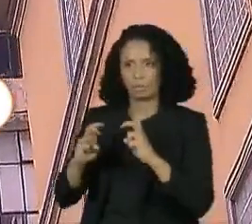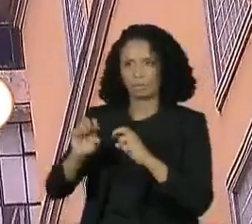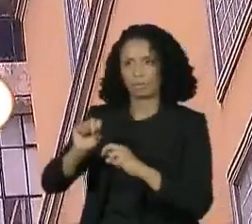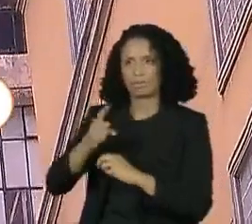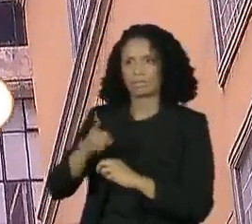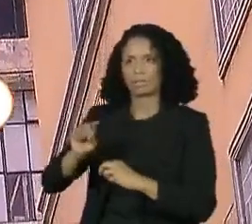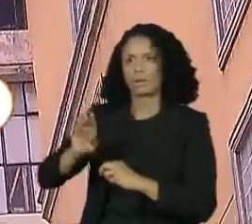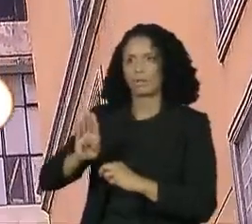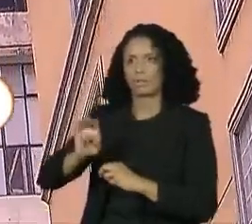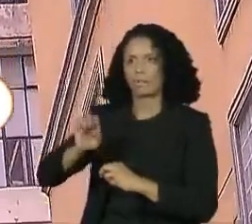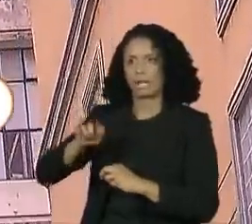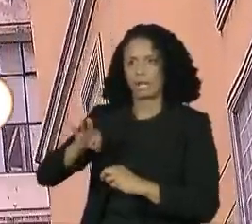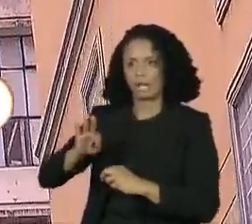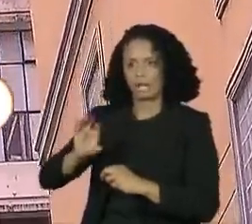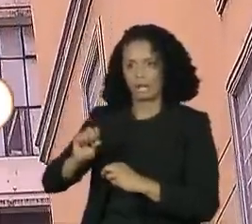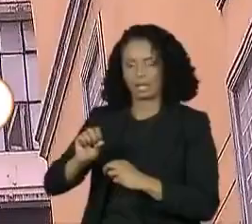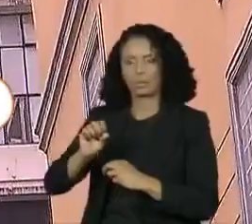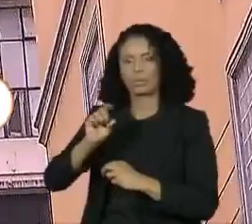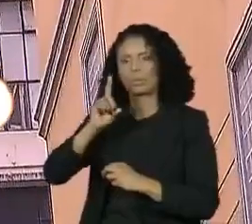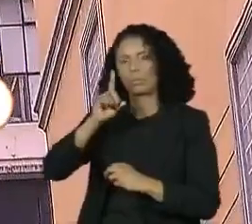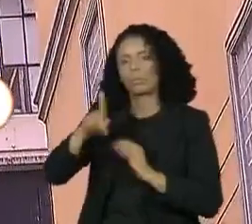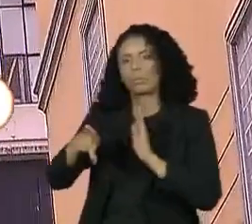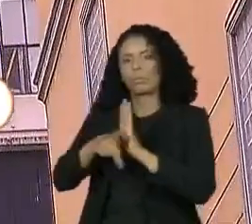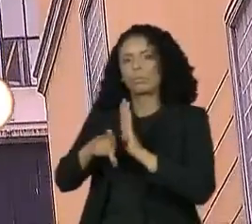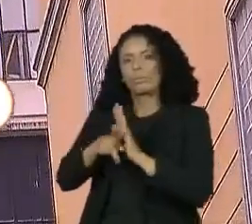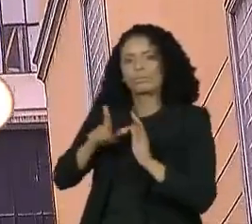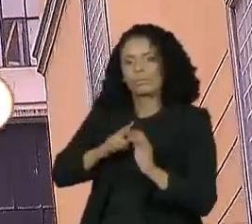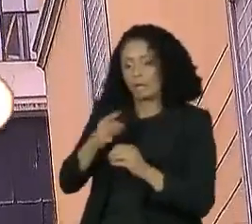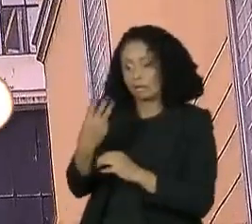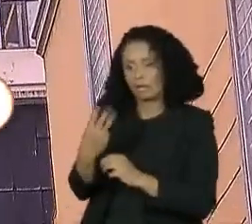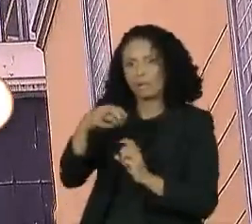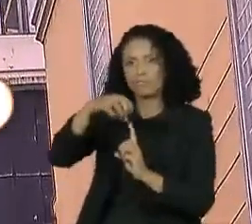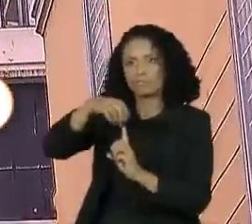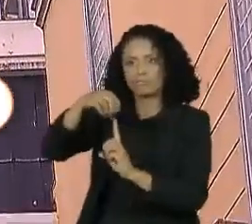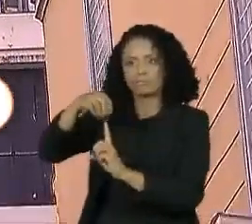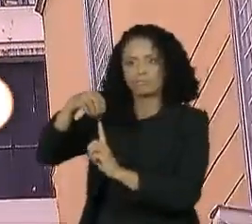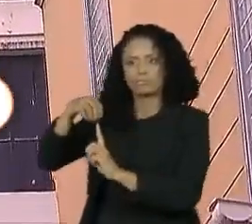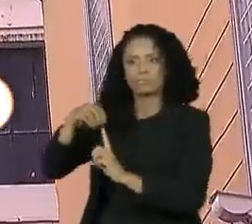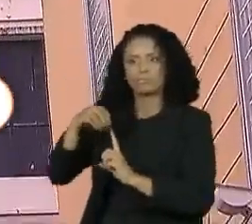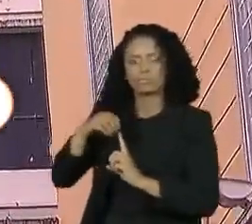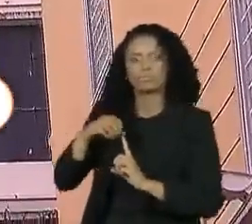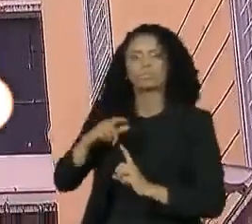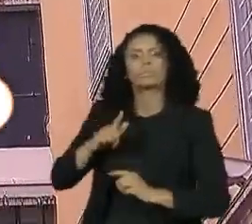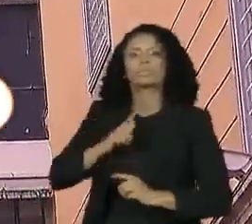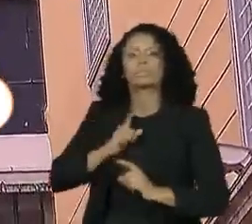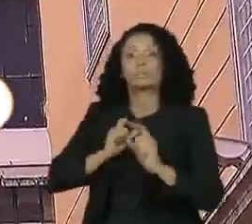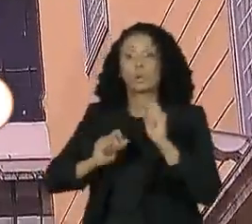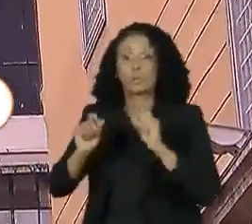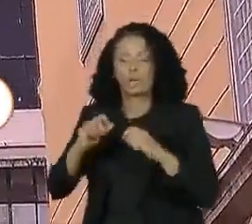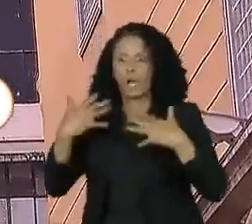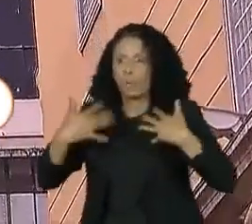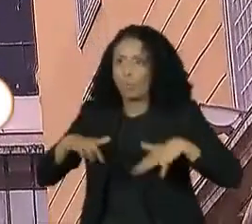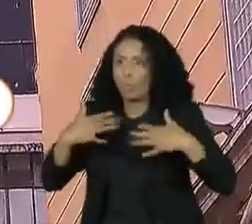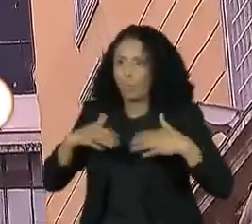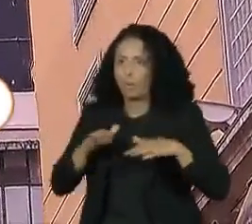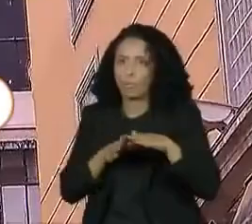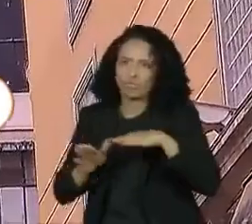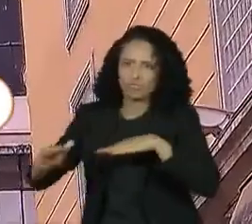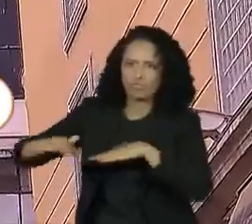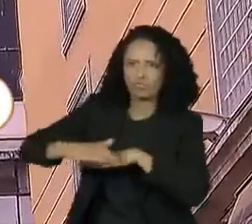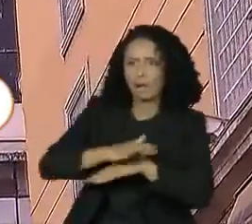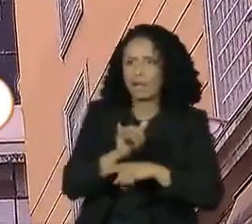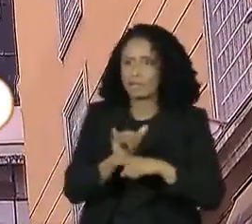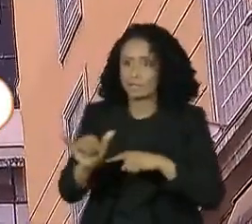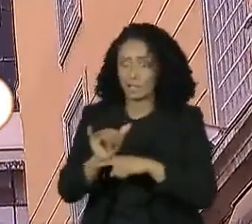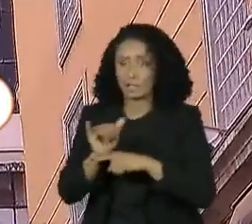da linha azul, segue fechada e três linhas de ônibus que passam aqui próximas a 25 de março, seguem com a rota alterada. E a